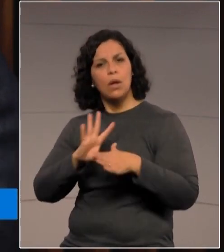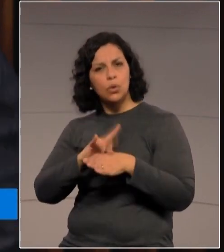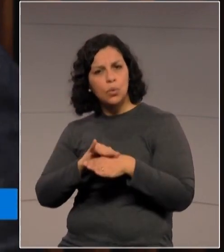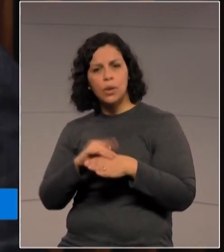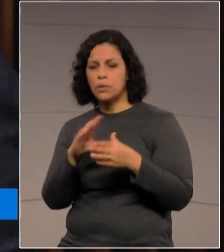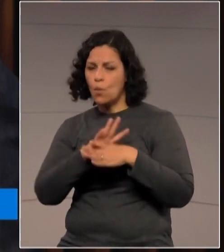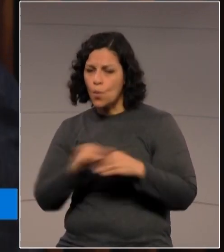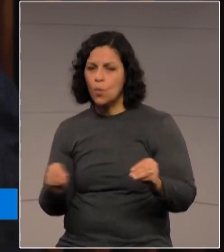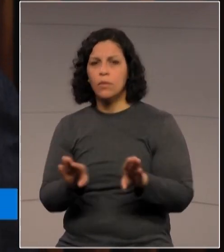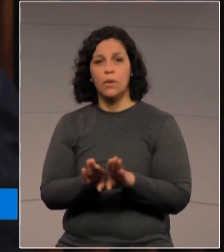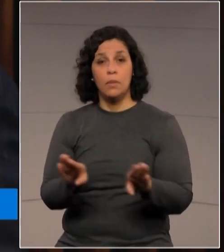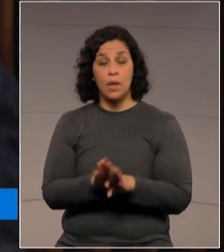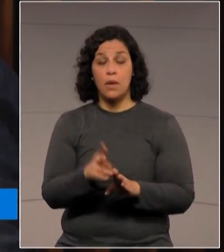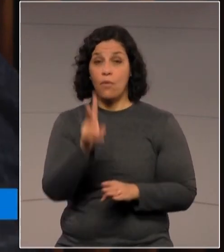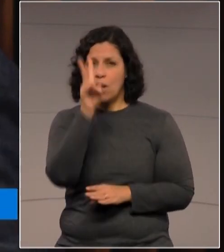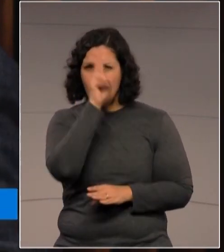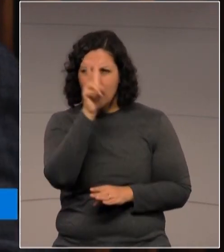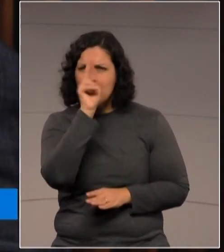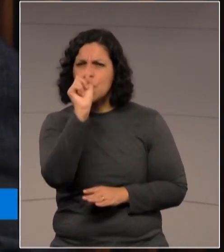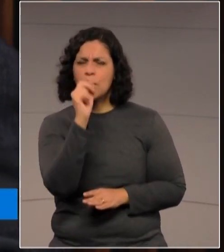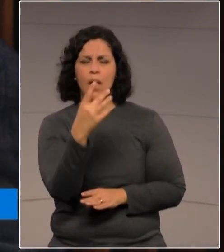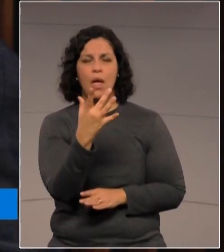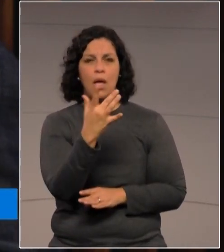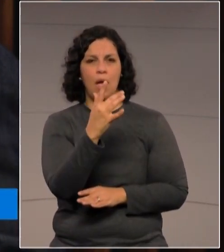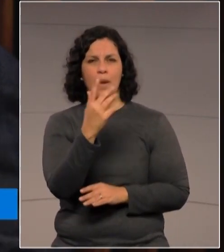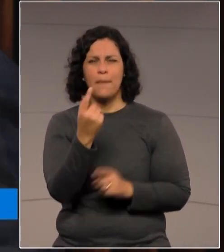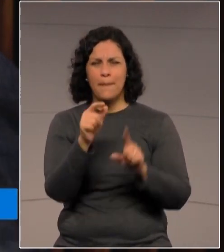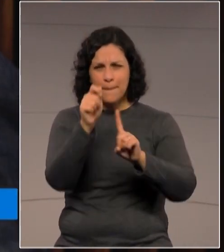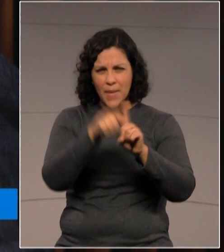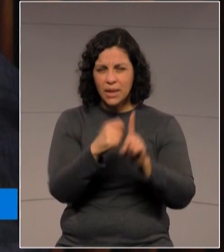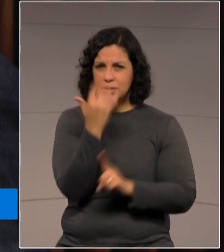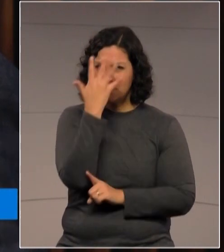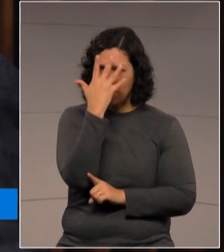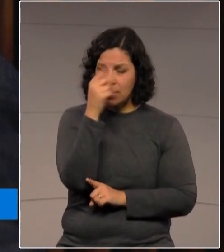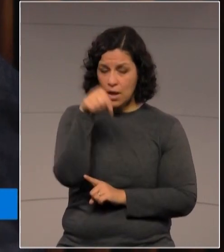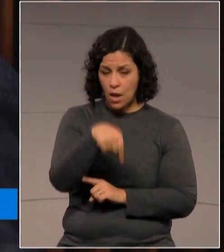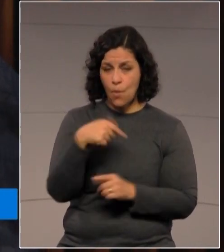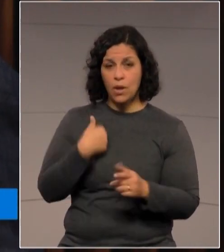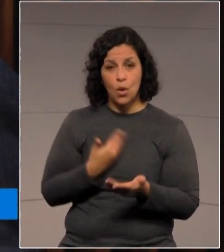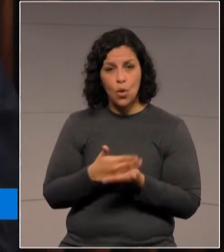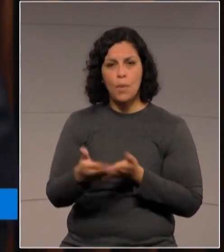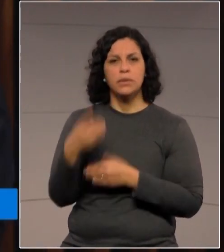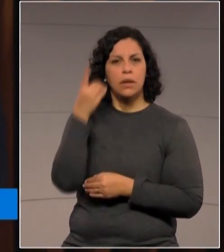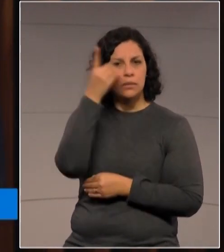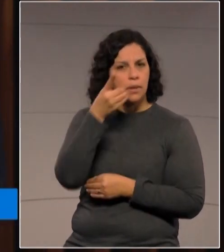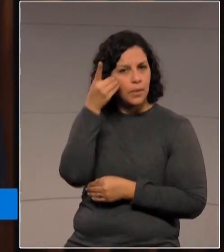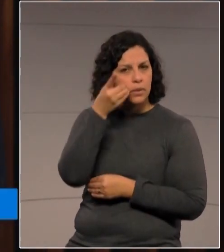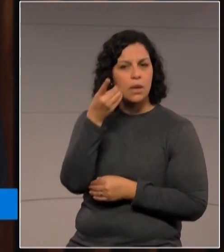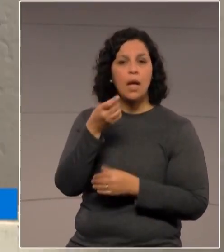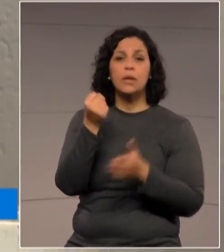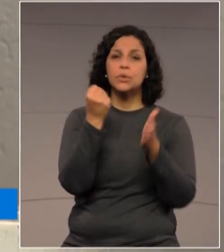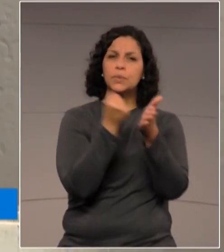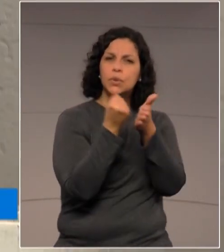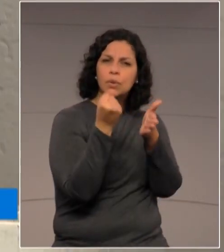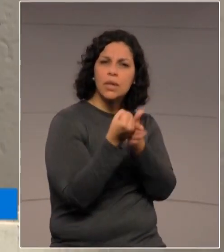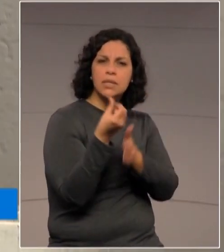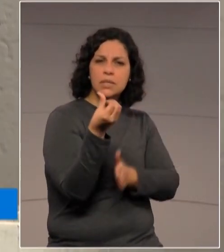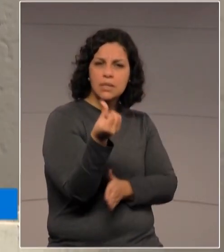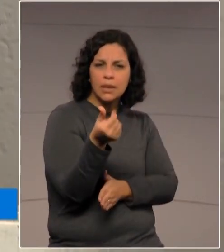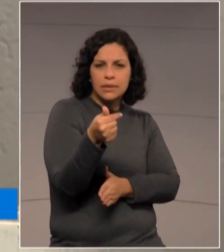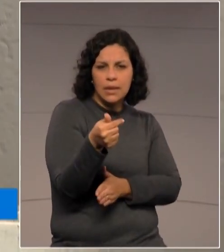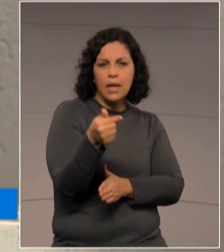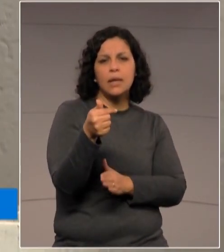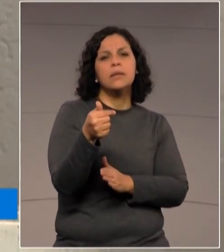fevereiro, no início do meu mandato nessa legislatura, protocolei aqui o projeto de lei 67-2019,